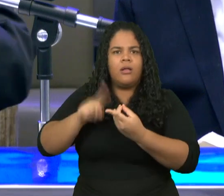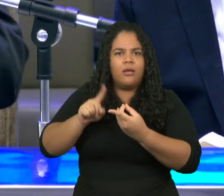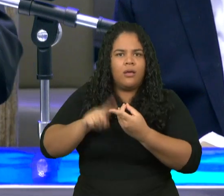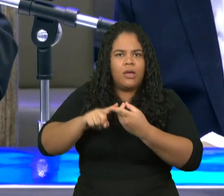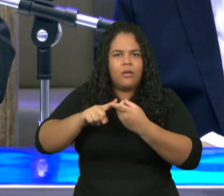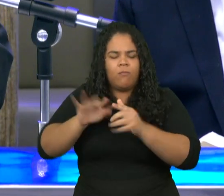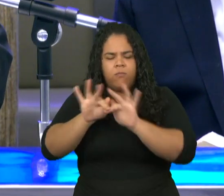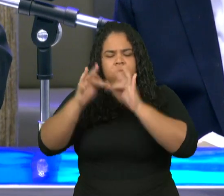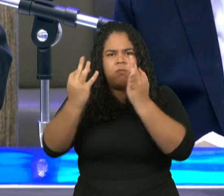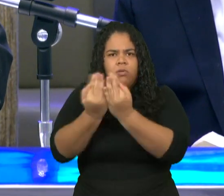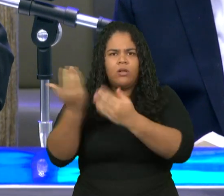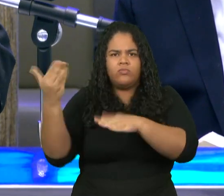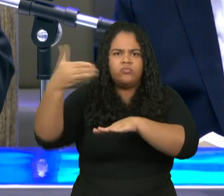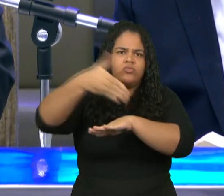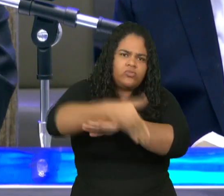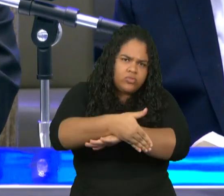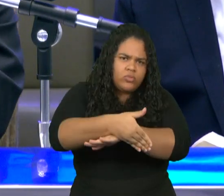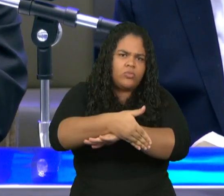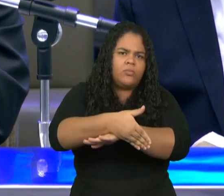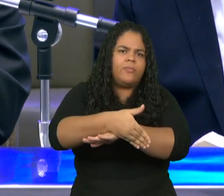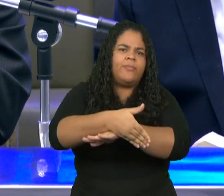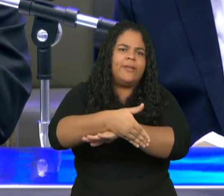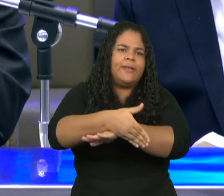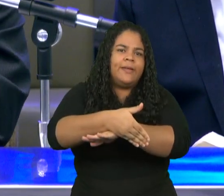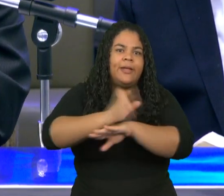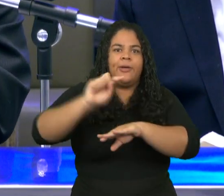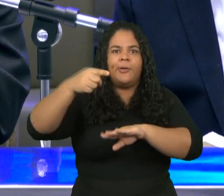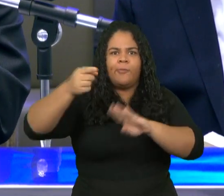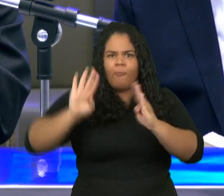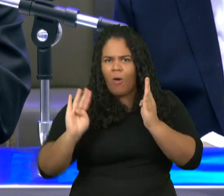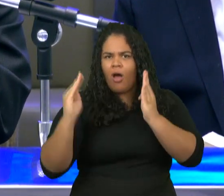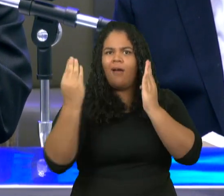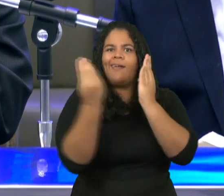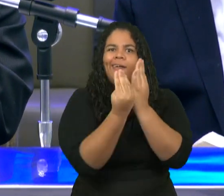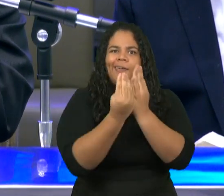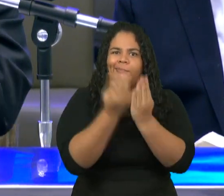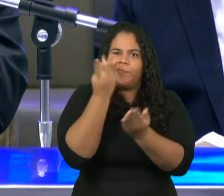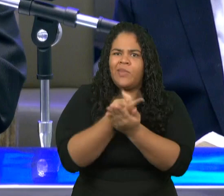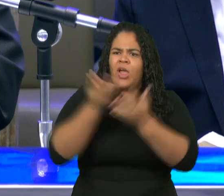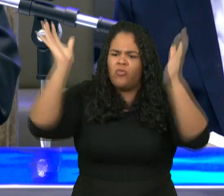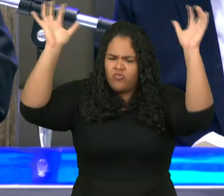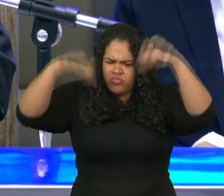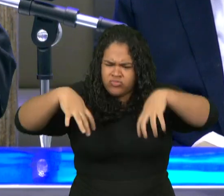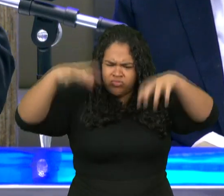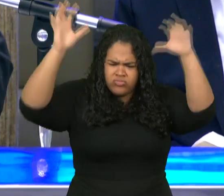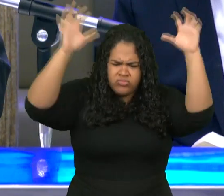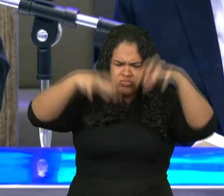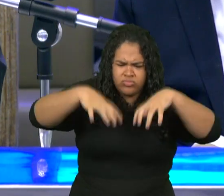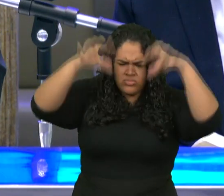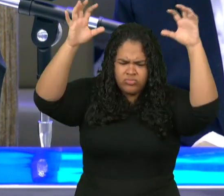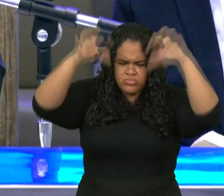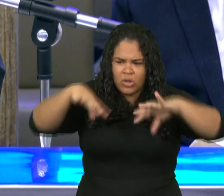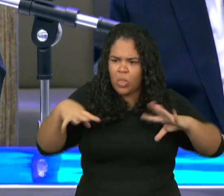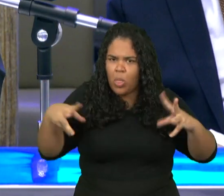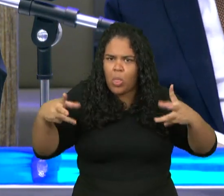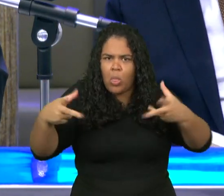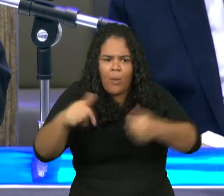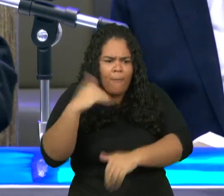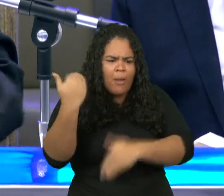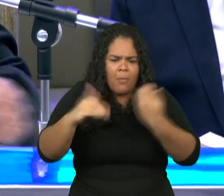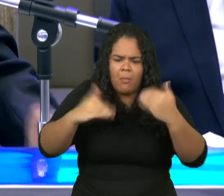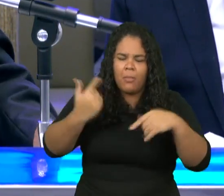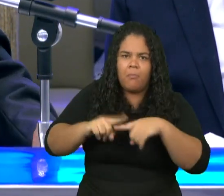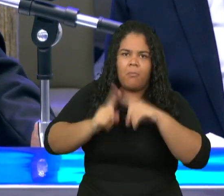atravessará a grande tribulação e será salva pelo Senhor Jesus Cristo.